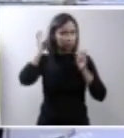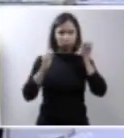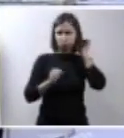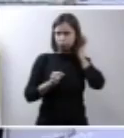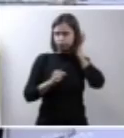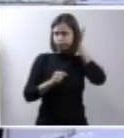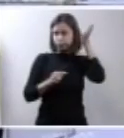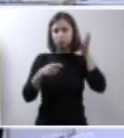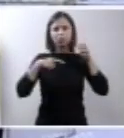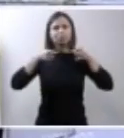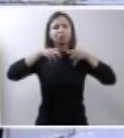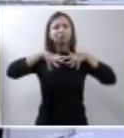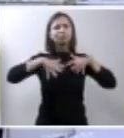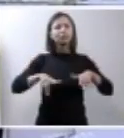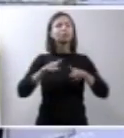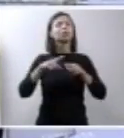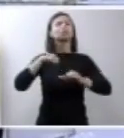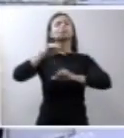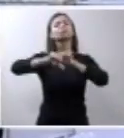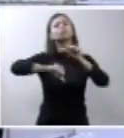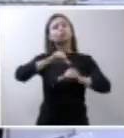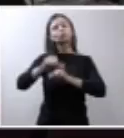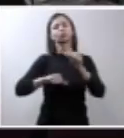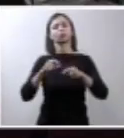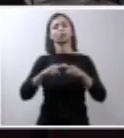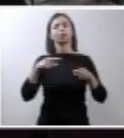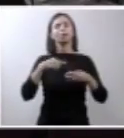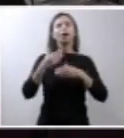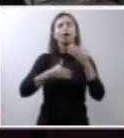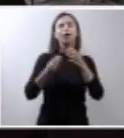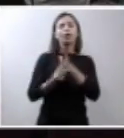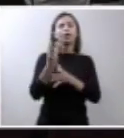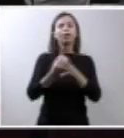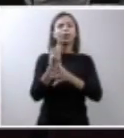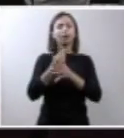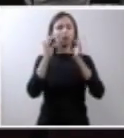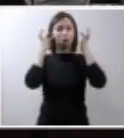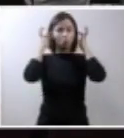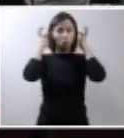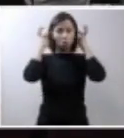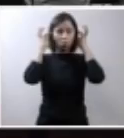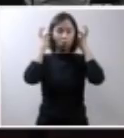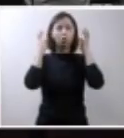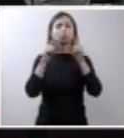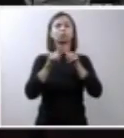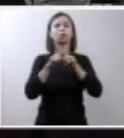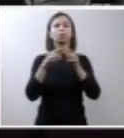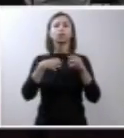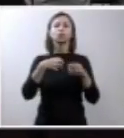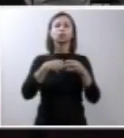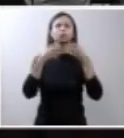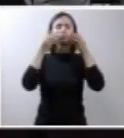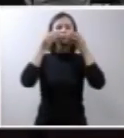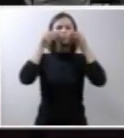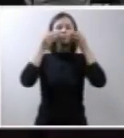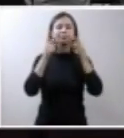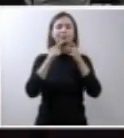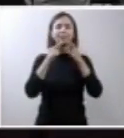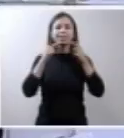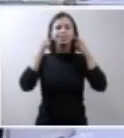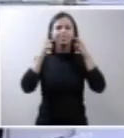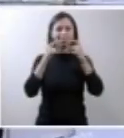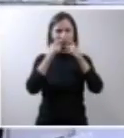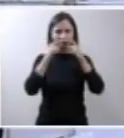variáveis de alteração no desenvolvimento das orelhas, características faciais, incluindo a fenda palatina